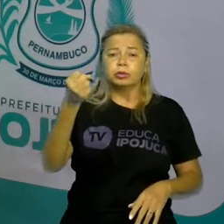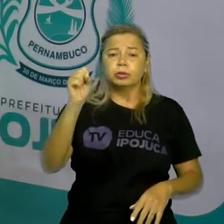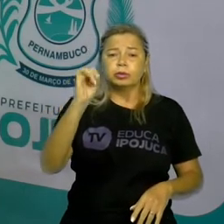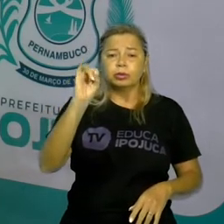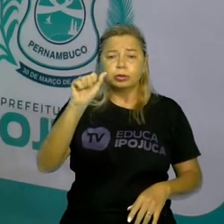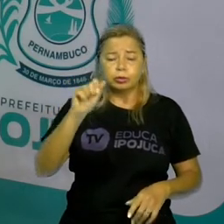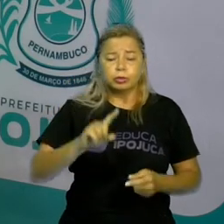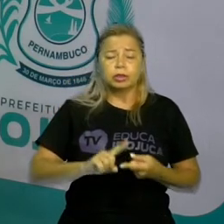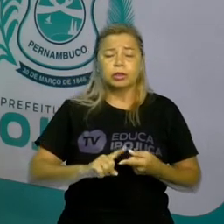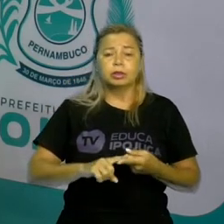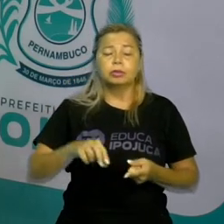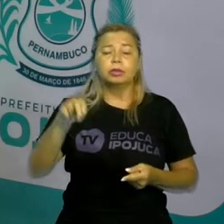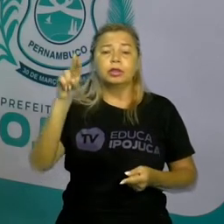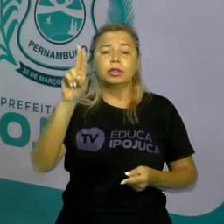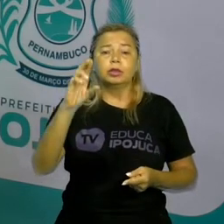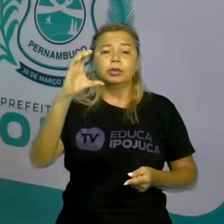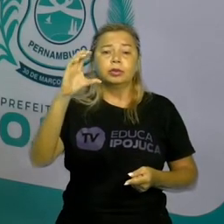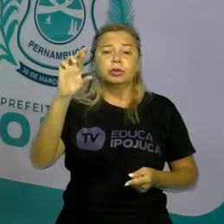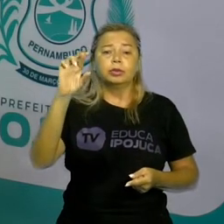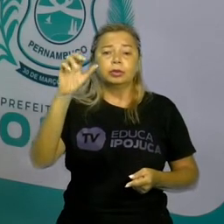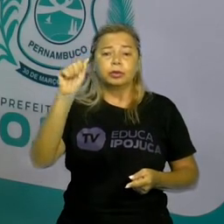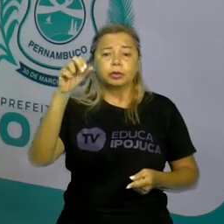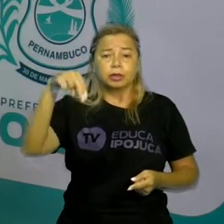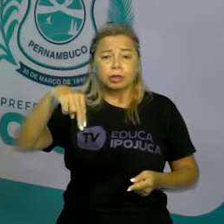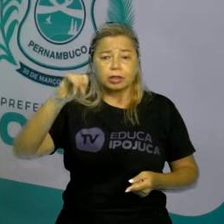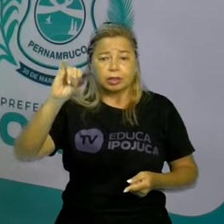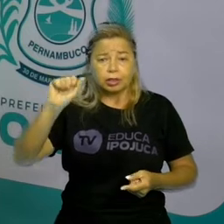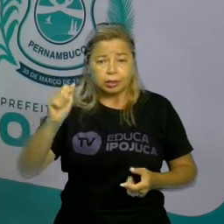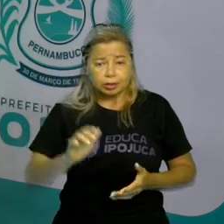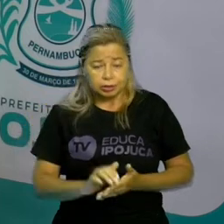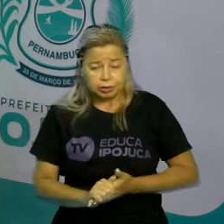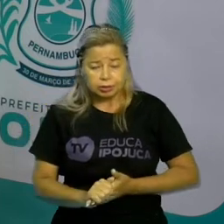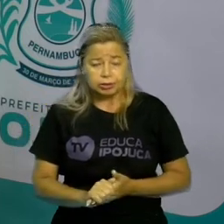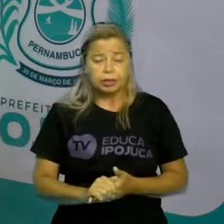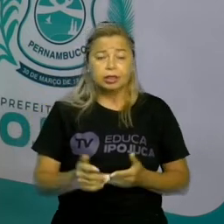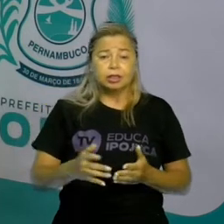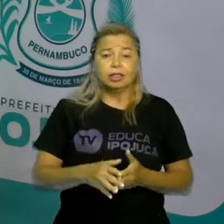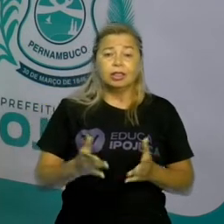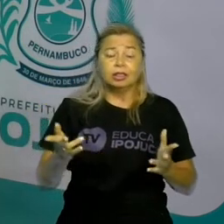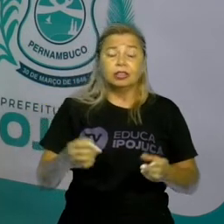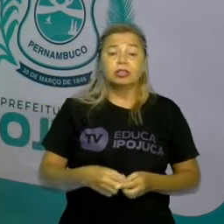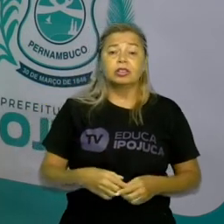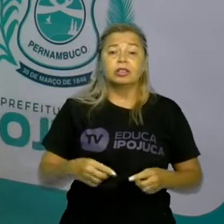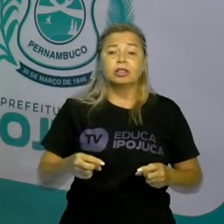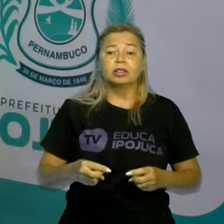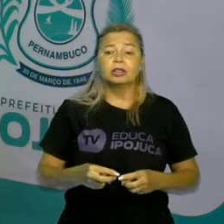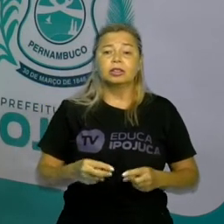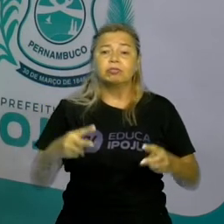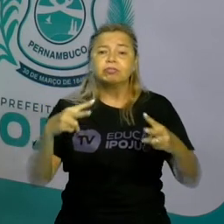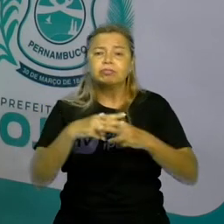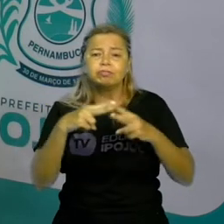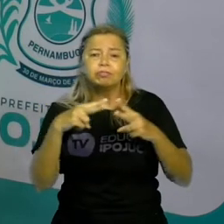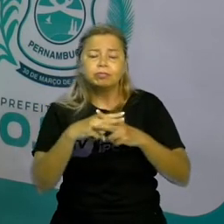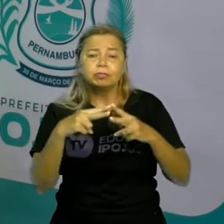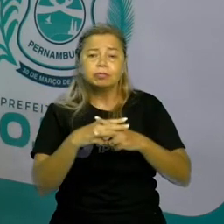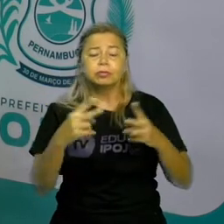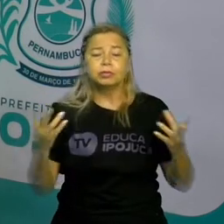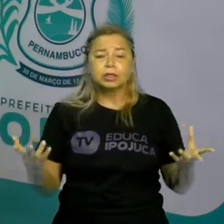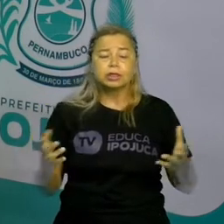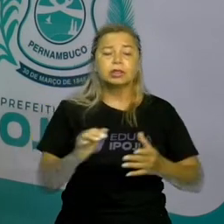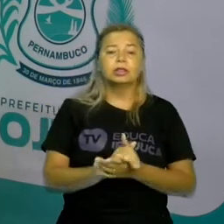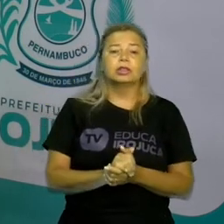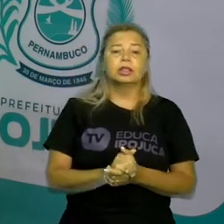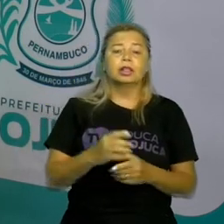da União Soviética até o início da década de 90, e elas hoje estão em